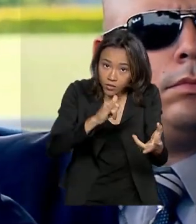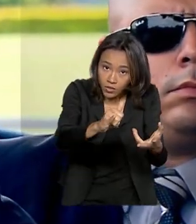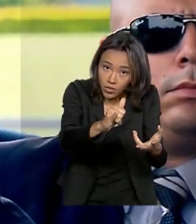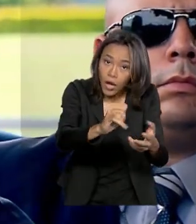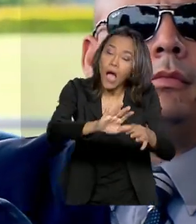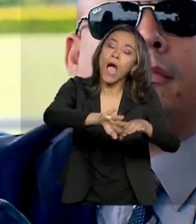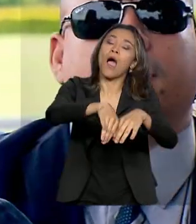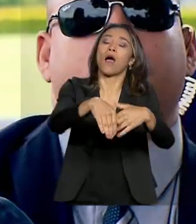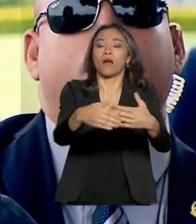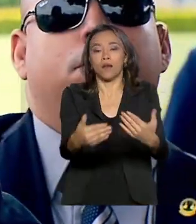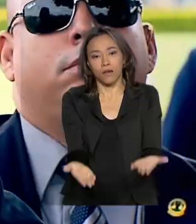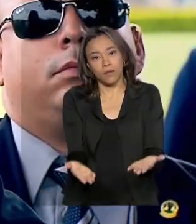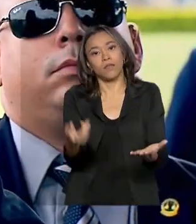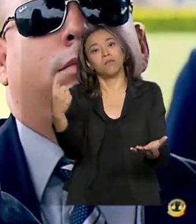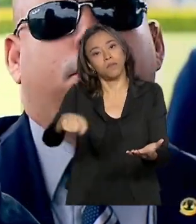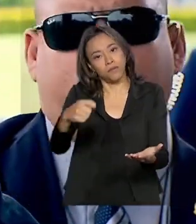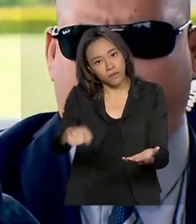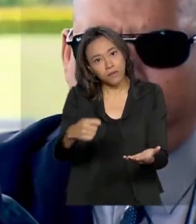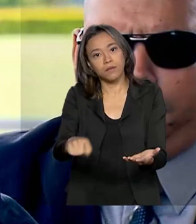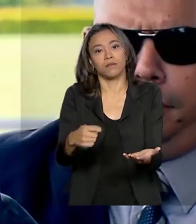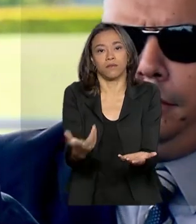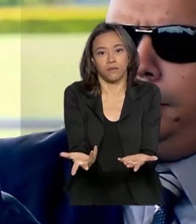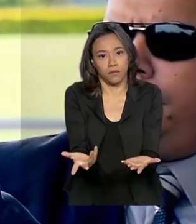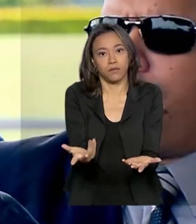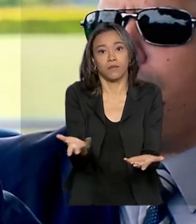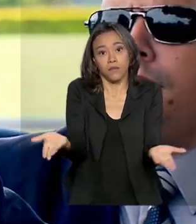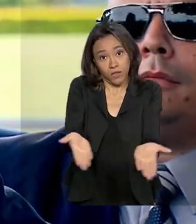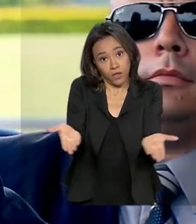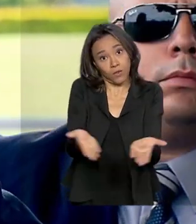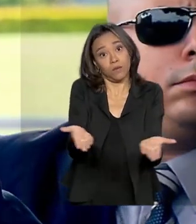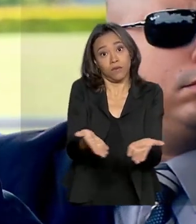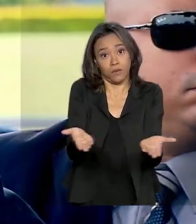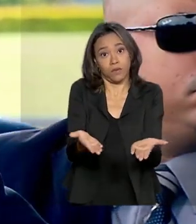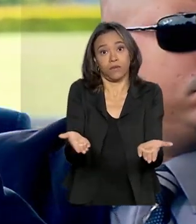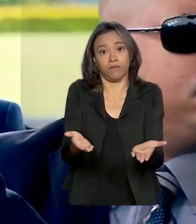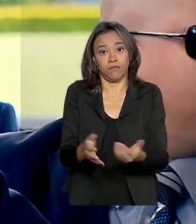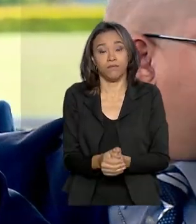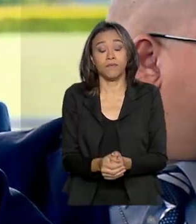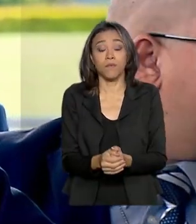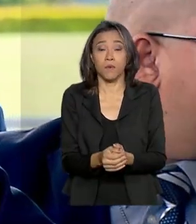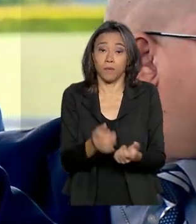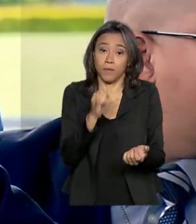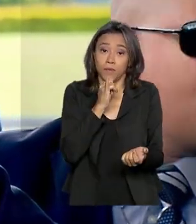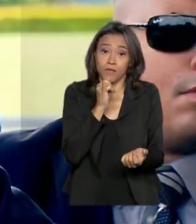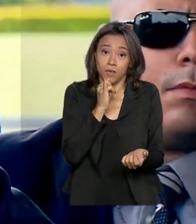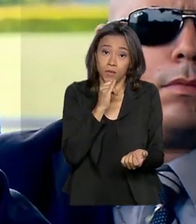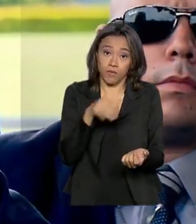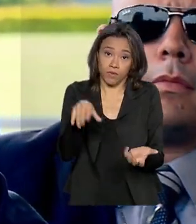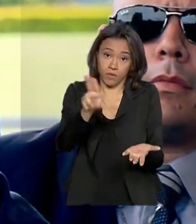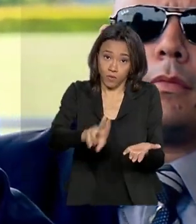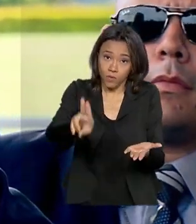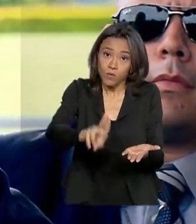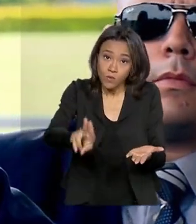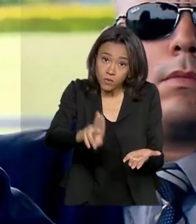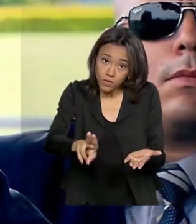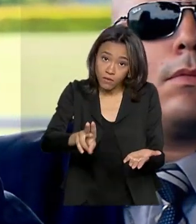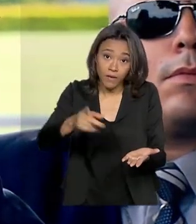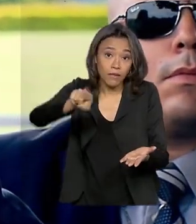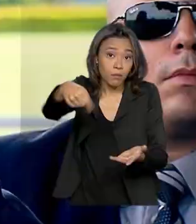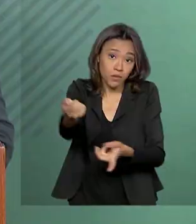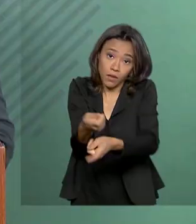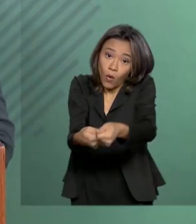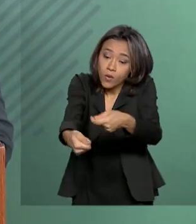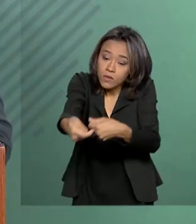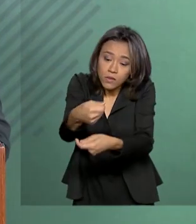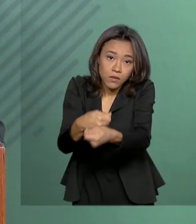ter que transportá-la. E hoje em dia é meio físico. O meio físico a ser utilizado, ele vai negociar.